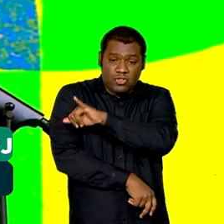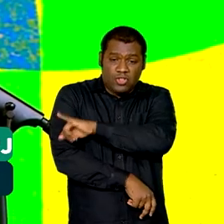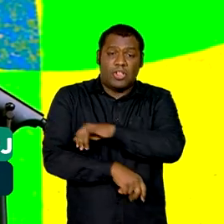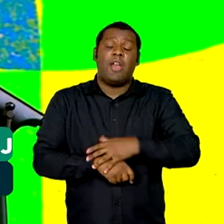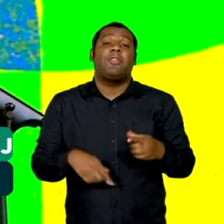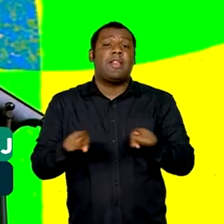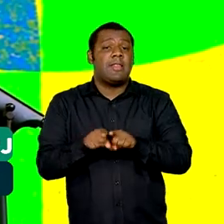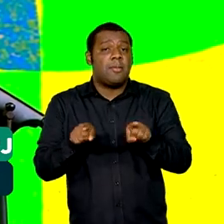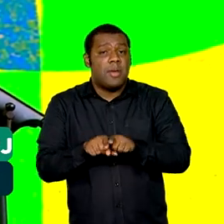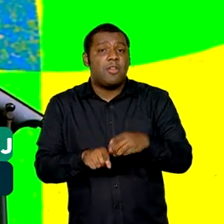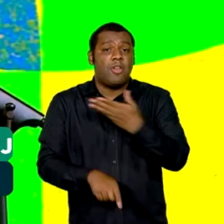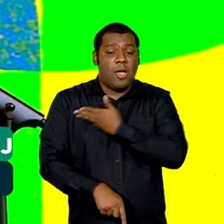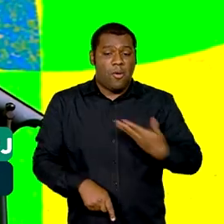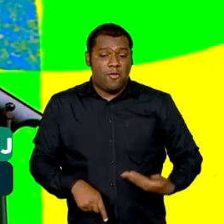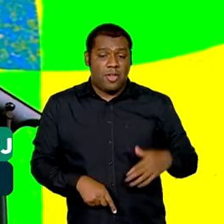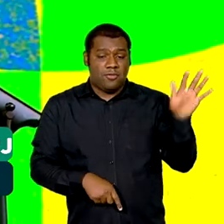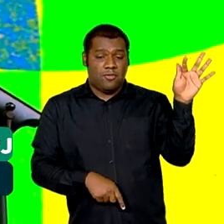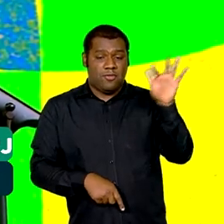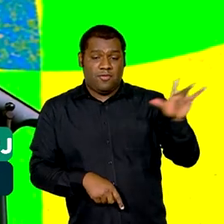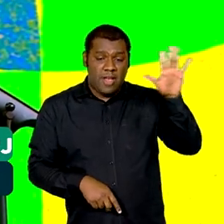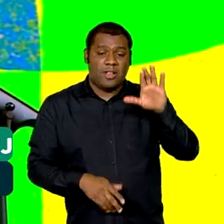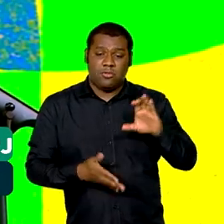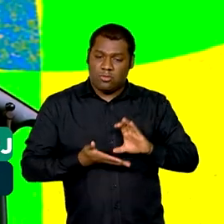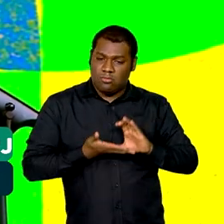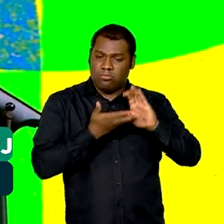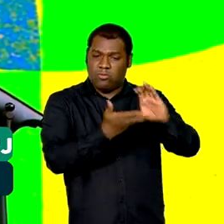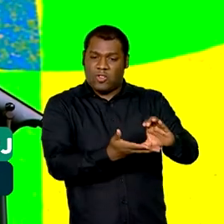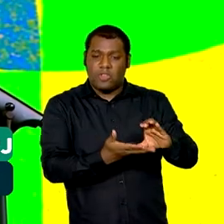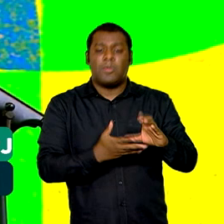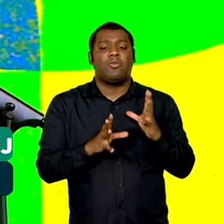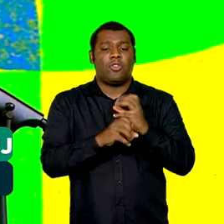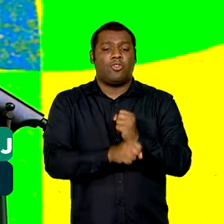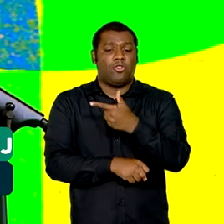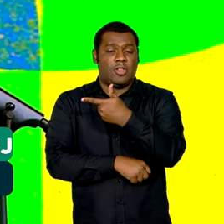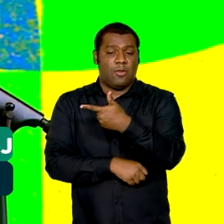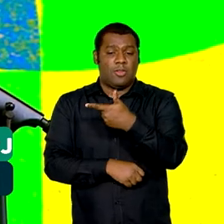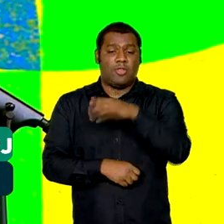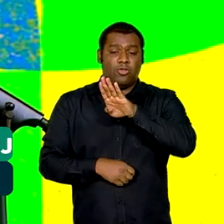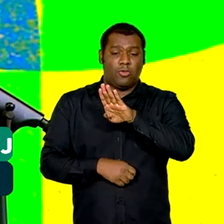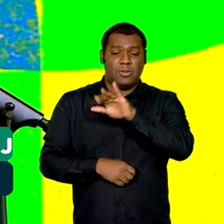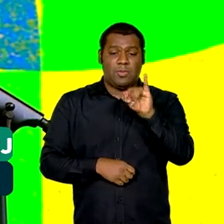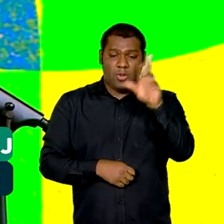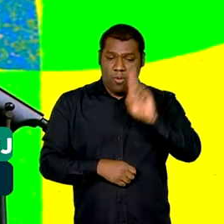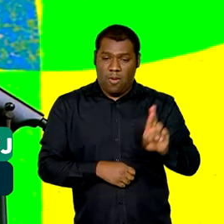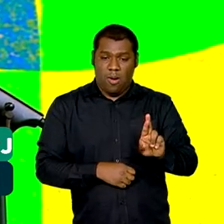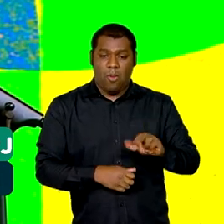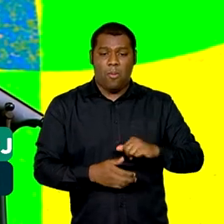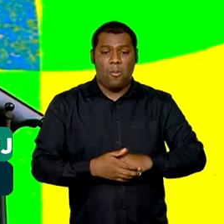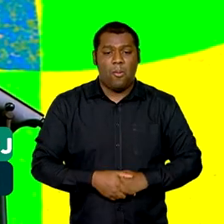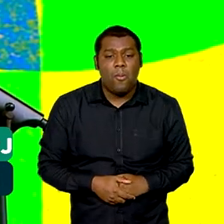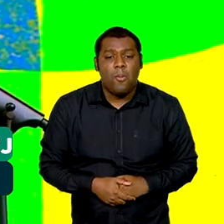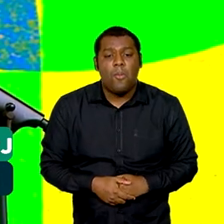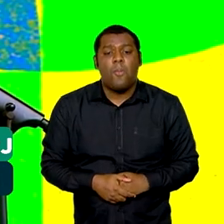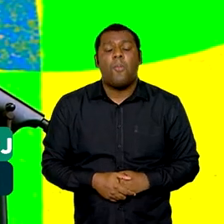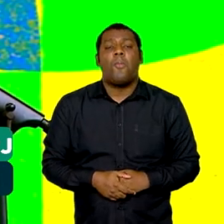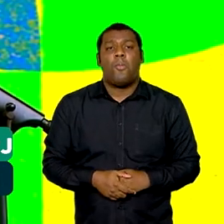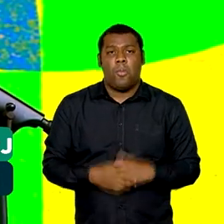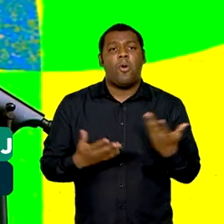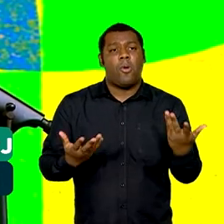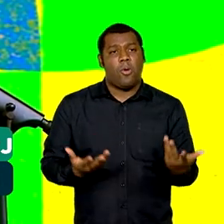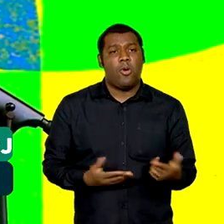bilhões de reais foram investidos para que essas obras de integração. Mas, atrás desses números,